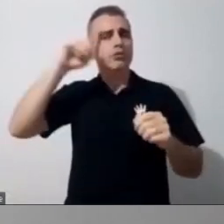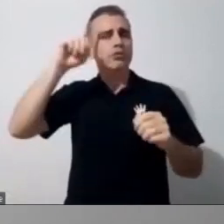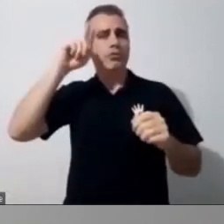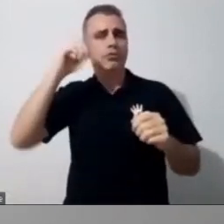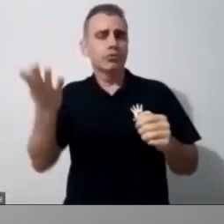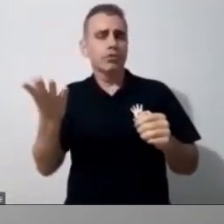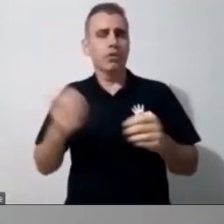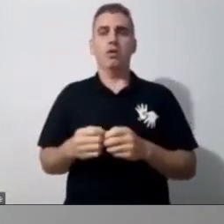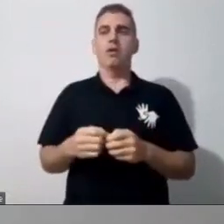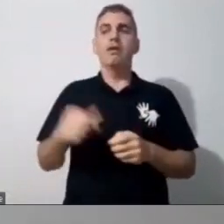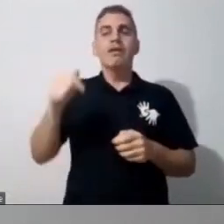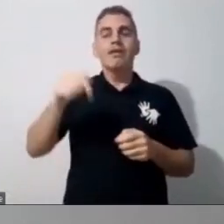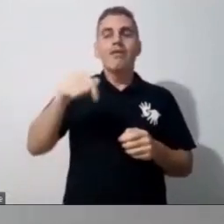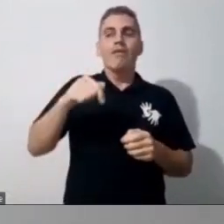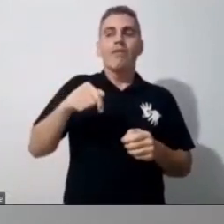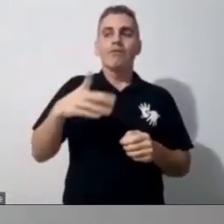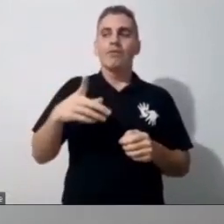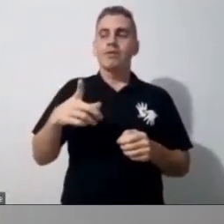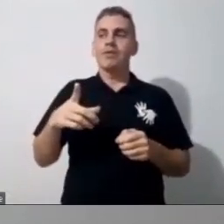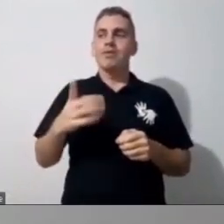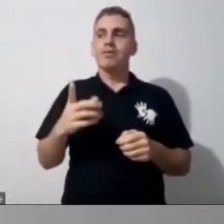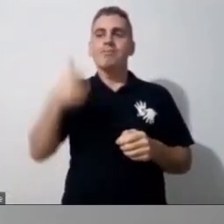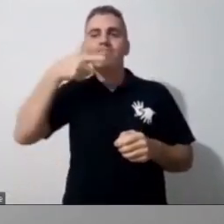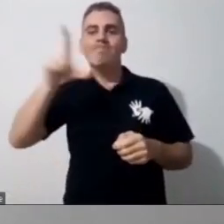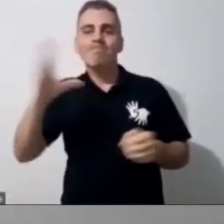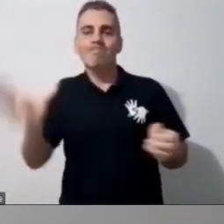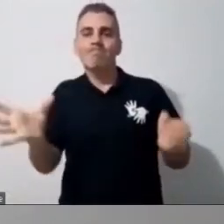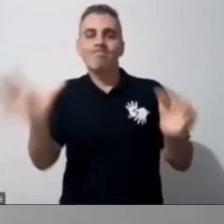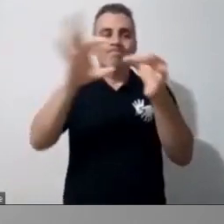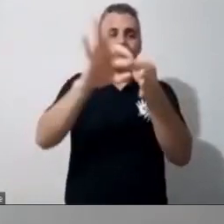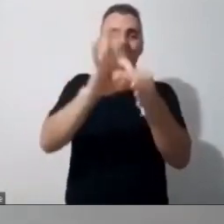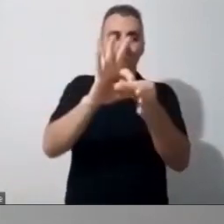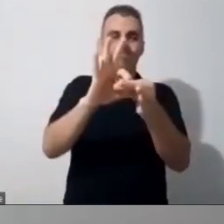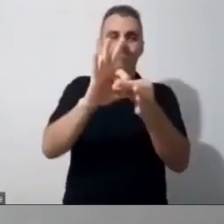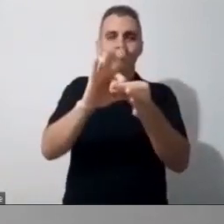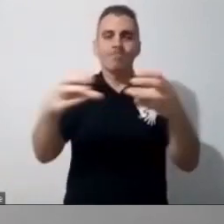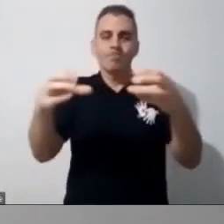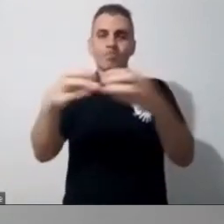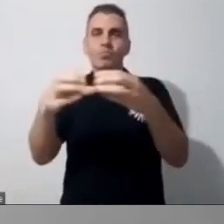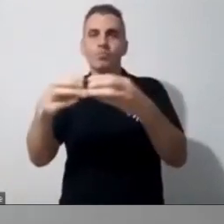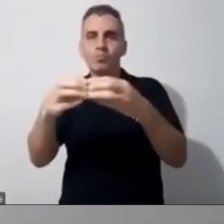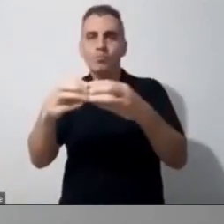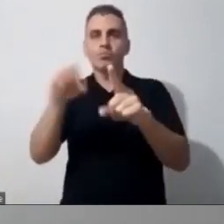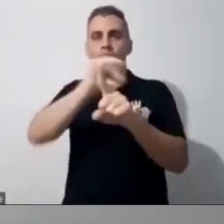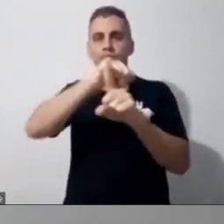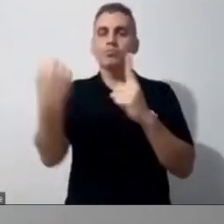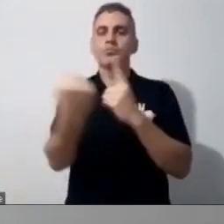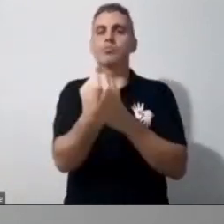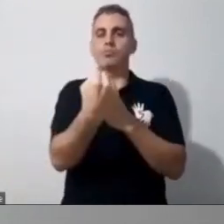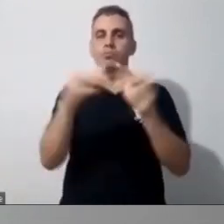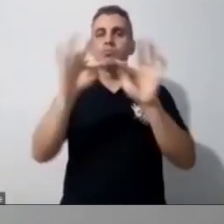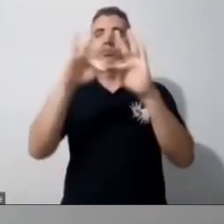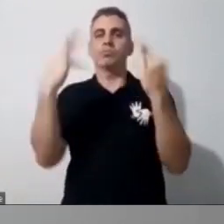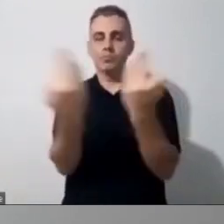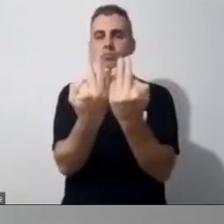conectar uma equipe toda, e o professor, eu me vejo, assim, ó, mais compreendida pelo